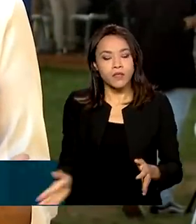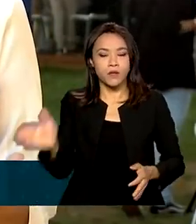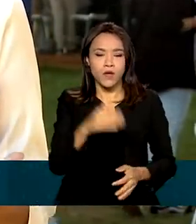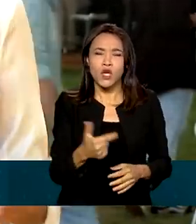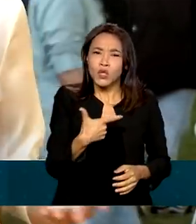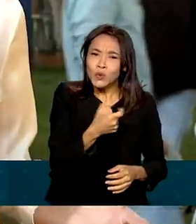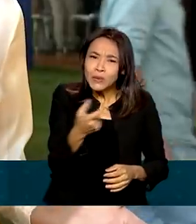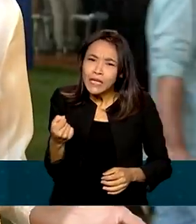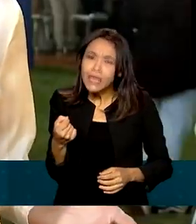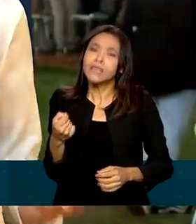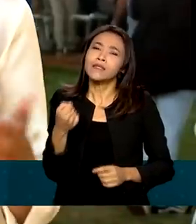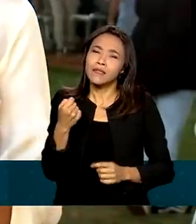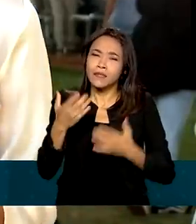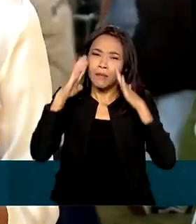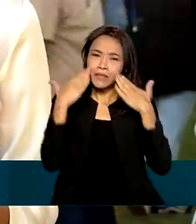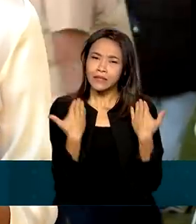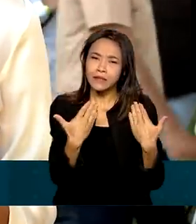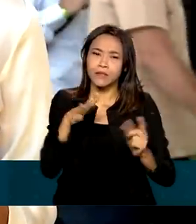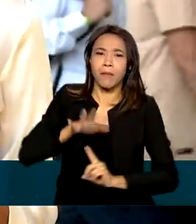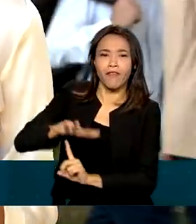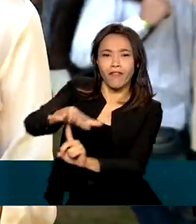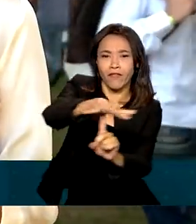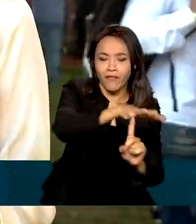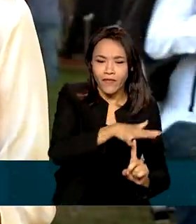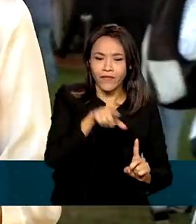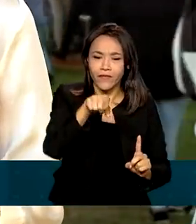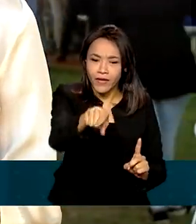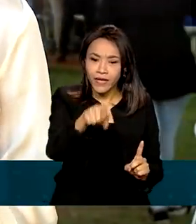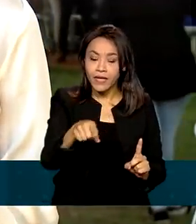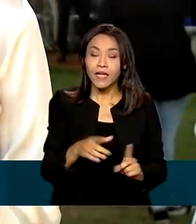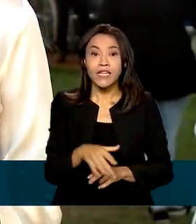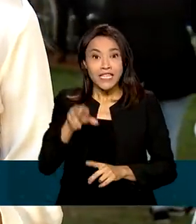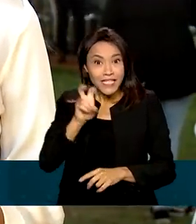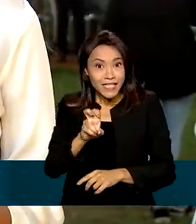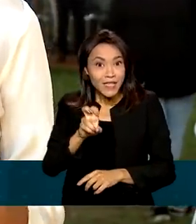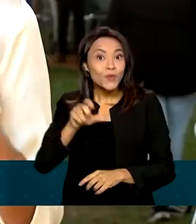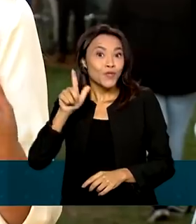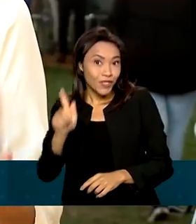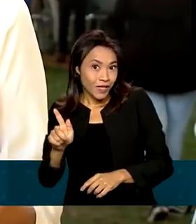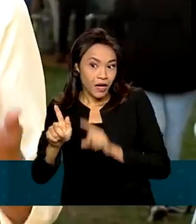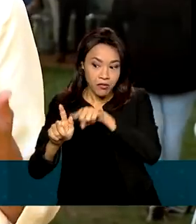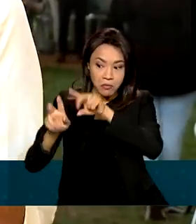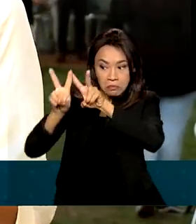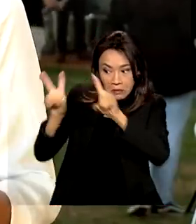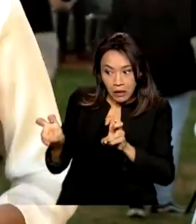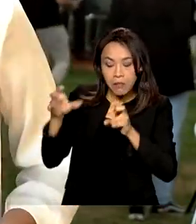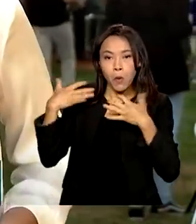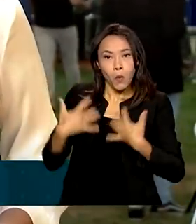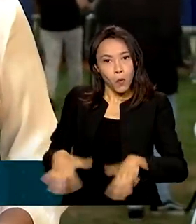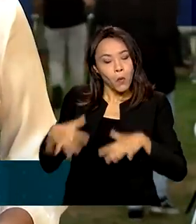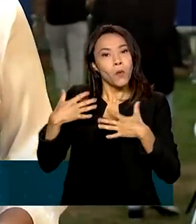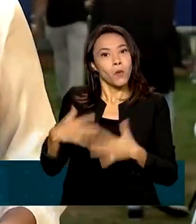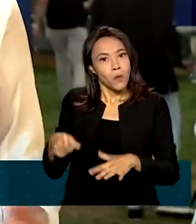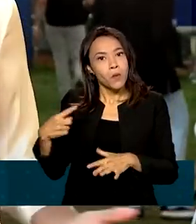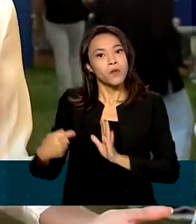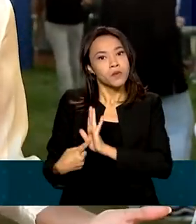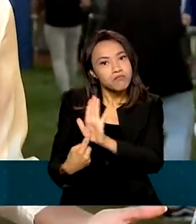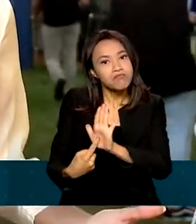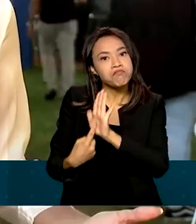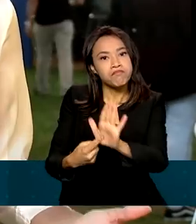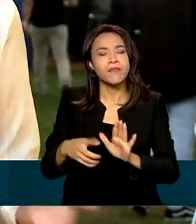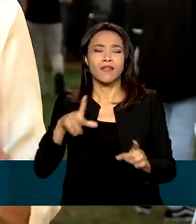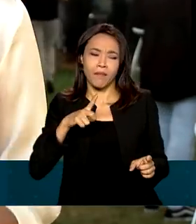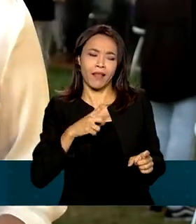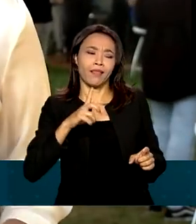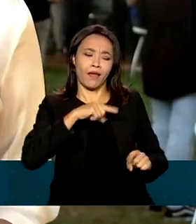brasileiros e estrangeiros. Automação e conexão 5G são alguns dos conceitos que inspiram partes dos lançamentos. Além de